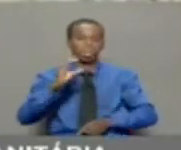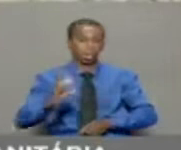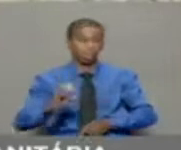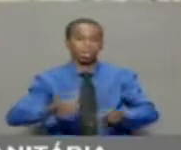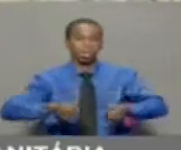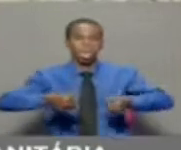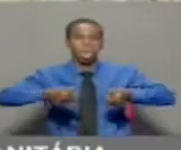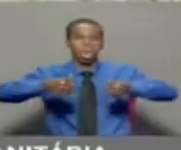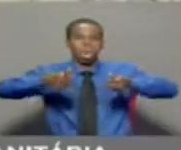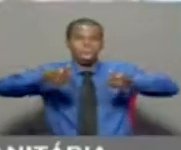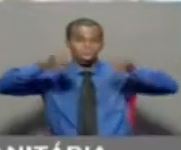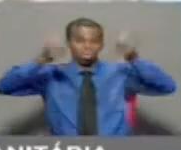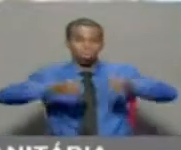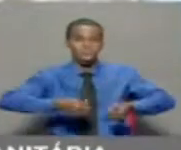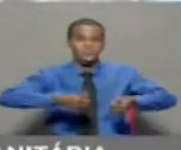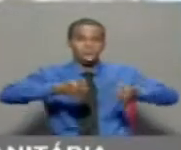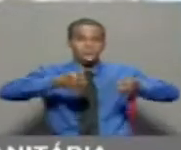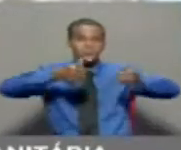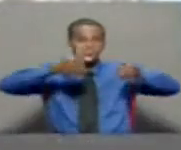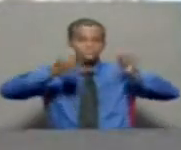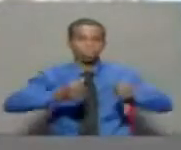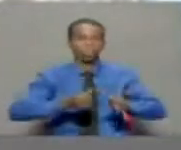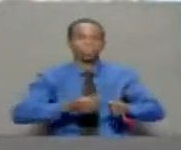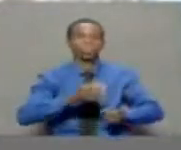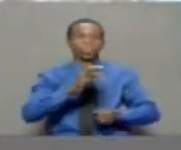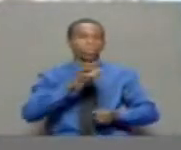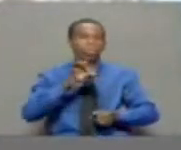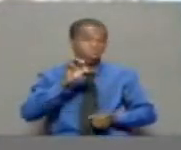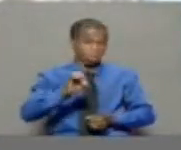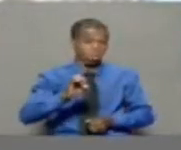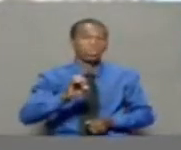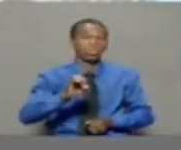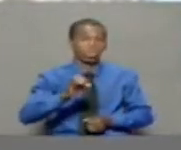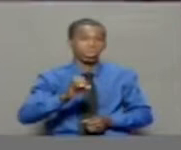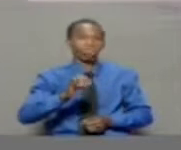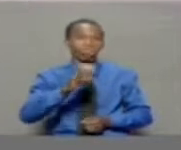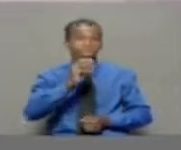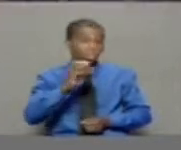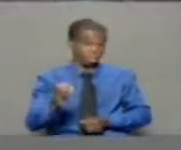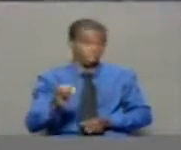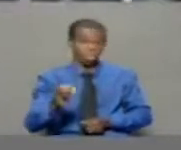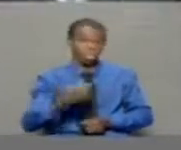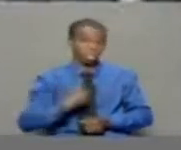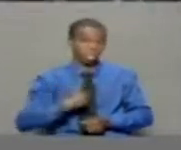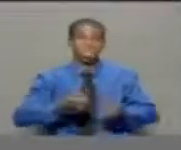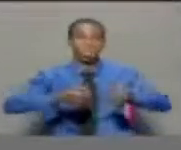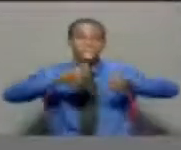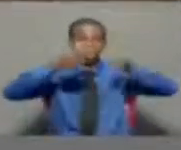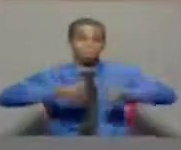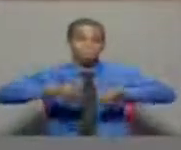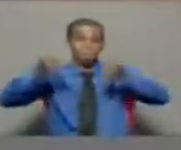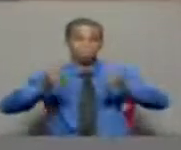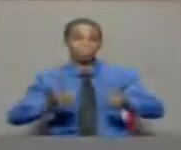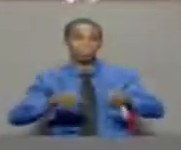837 vivendas em diferentes níveis de construção, os edifícios Sif